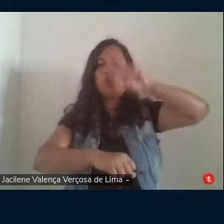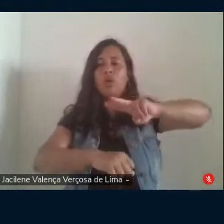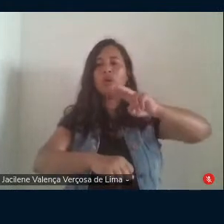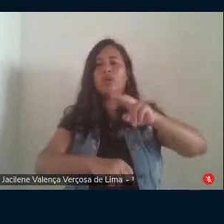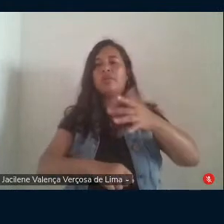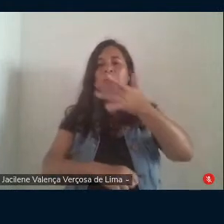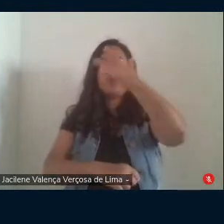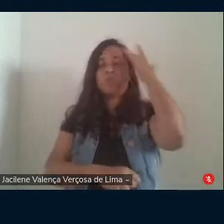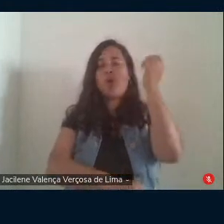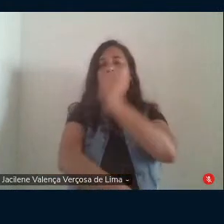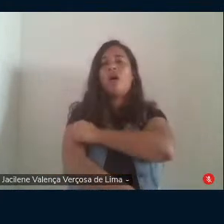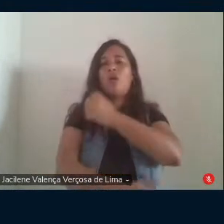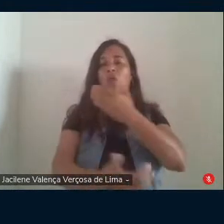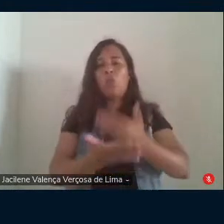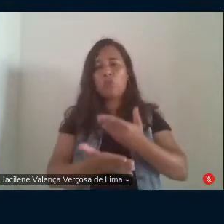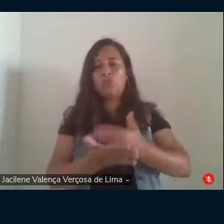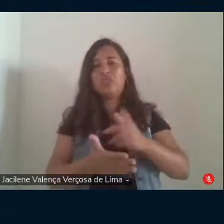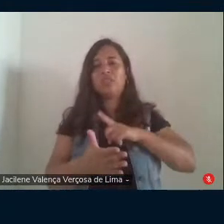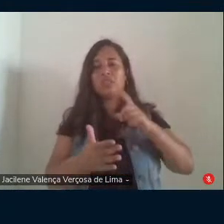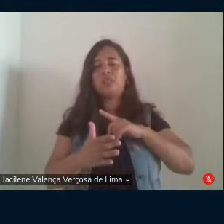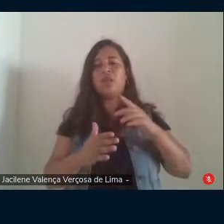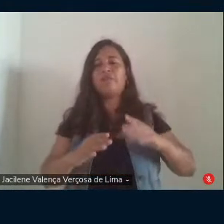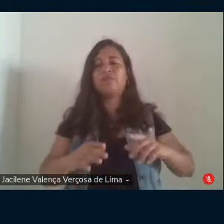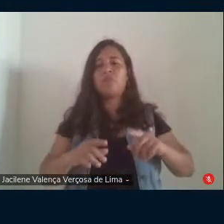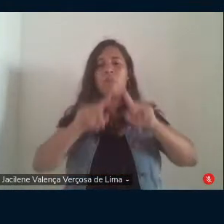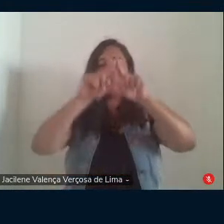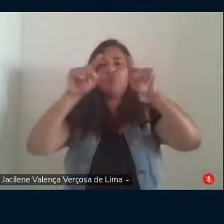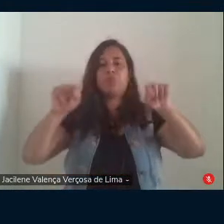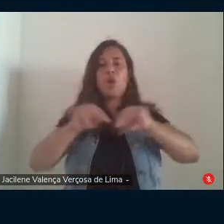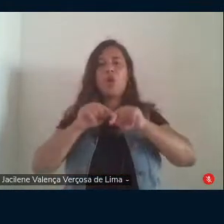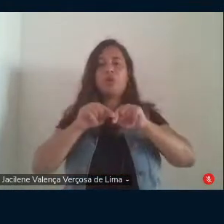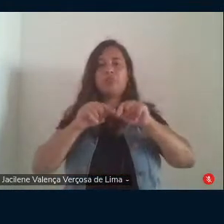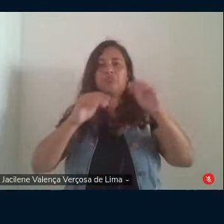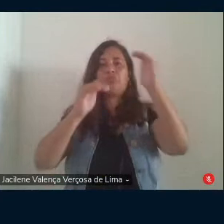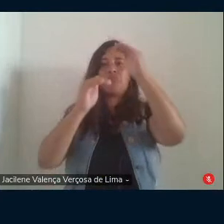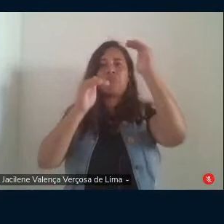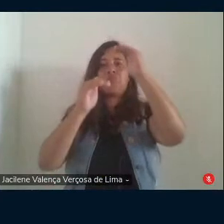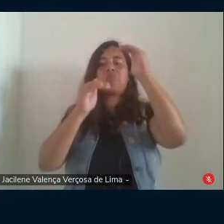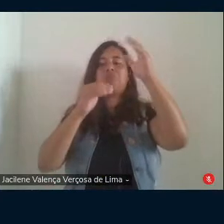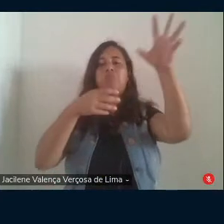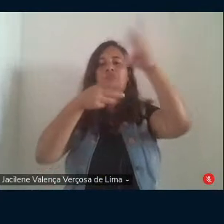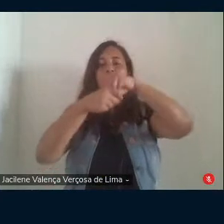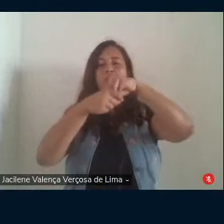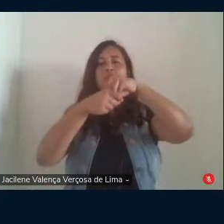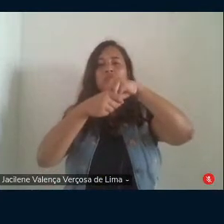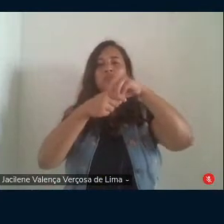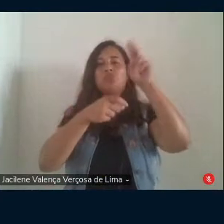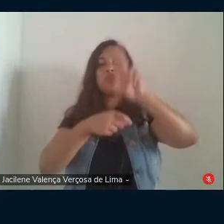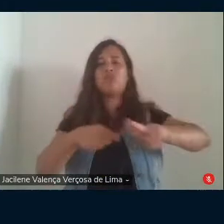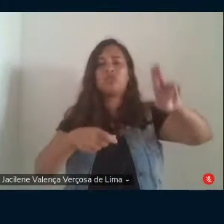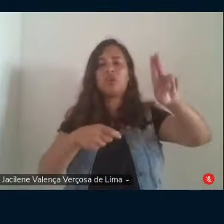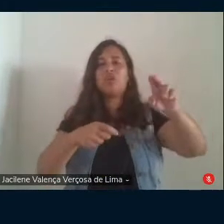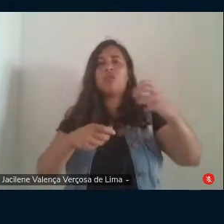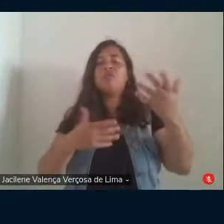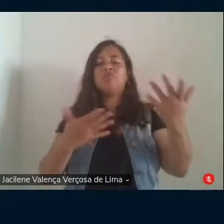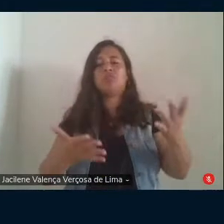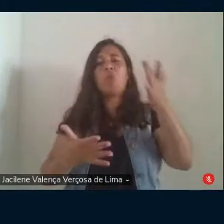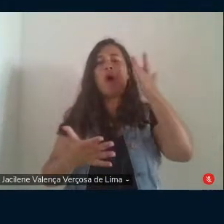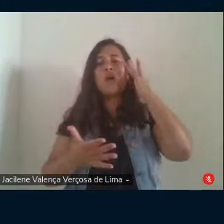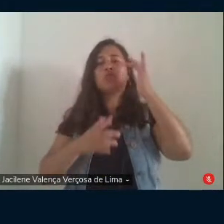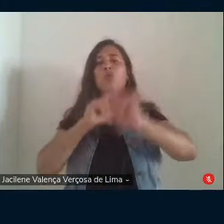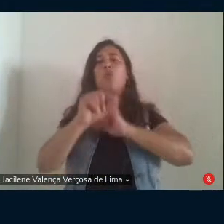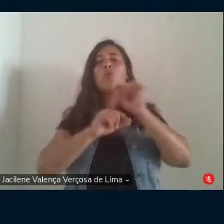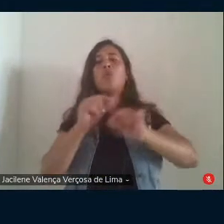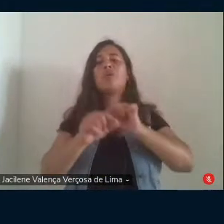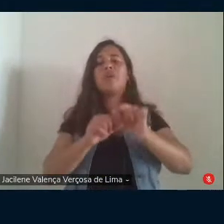ocupavam o topo da pirâmide econômica deixaram de ser maiorias nas universidades o Globo achou que chegaram enfim a